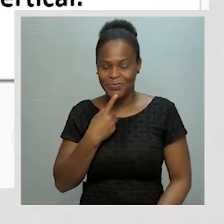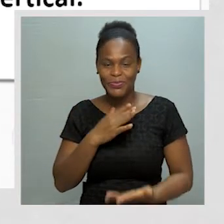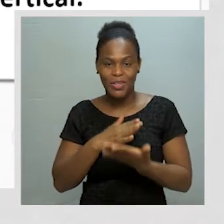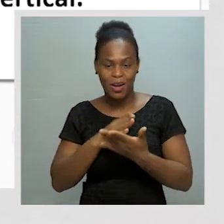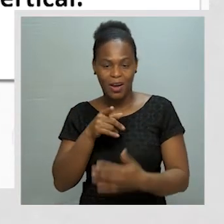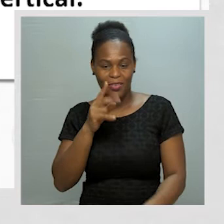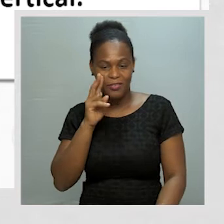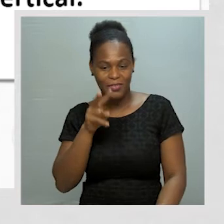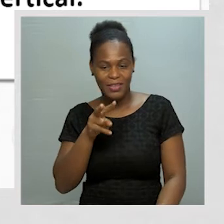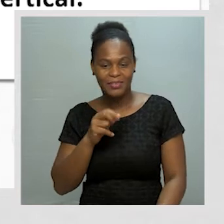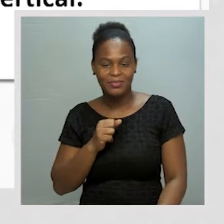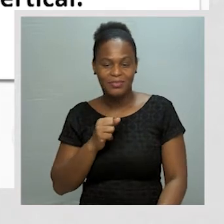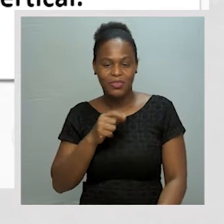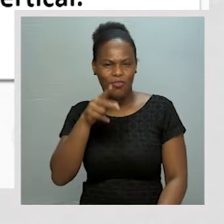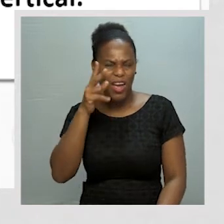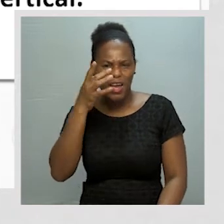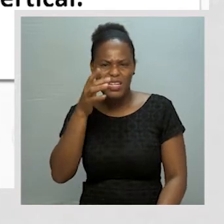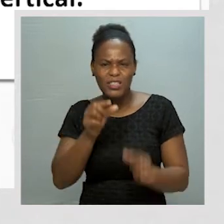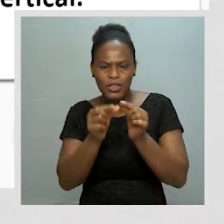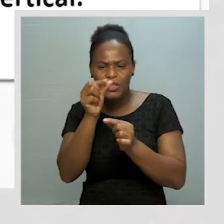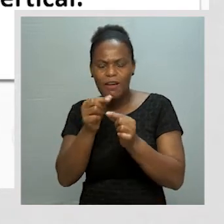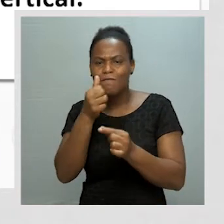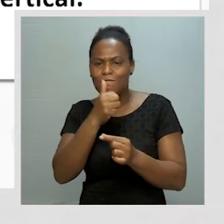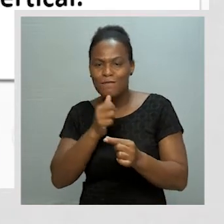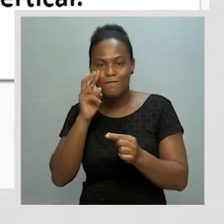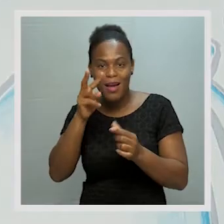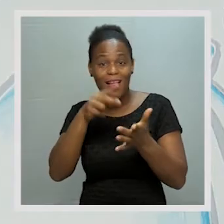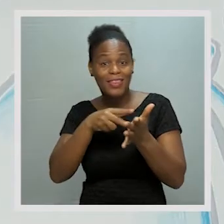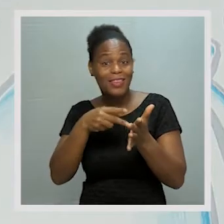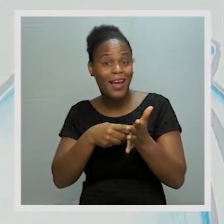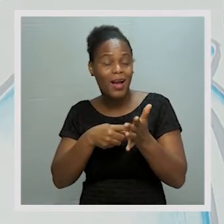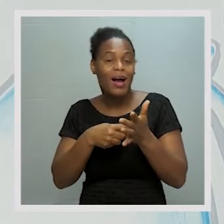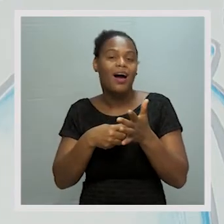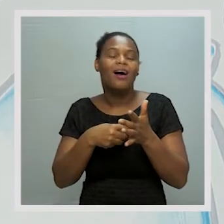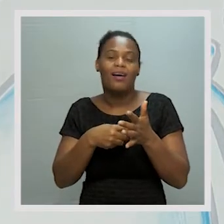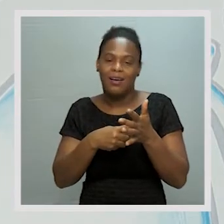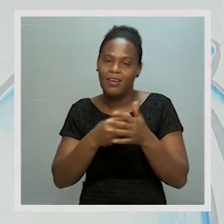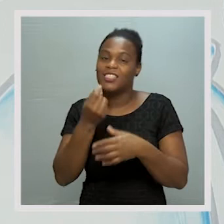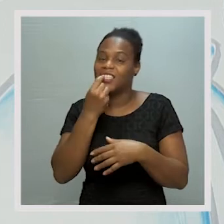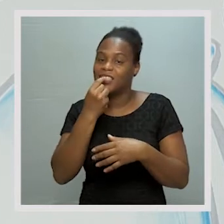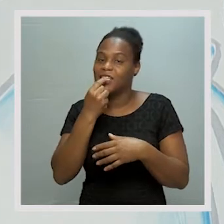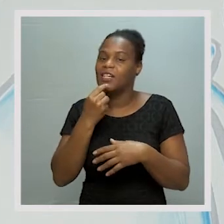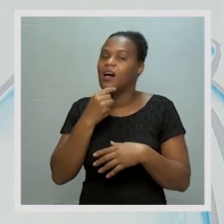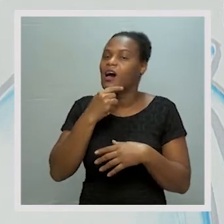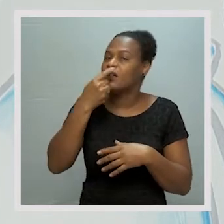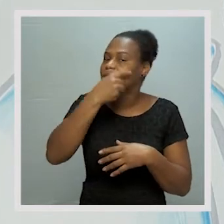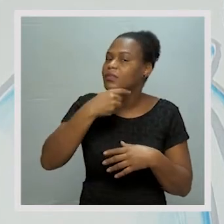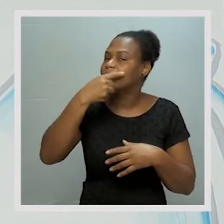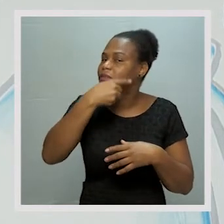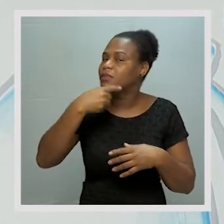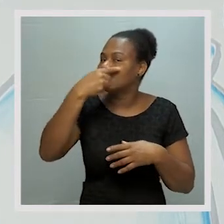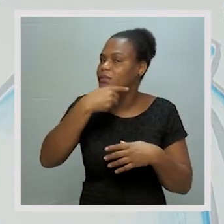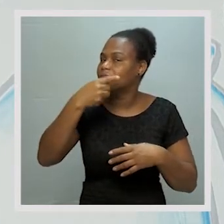Só para nos relembrarmos dessas técnicas de escovar os dentes. a forma correta